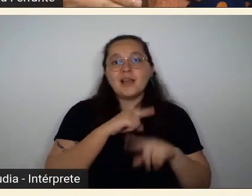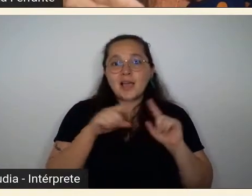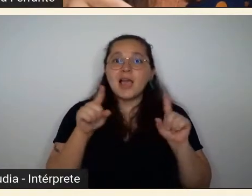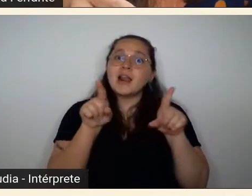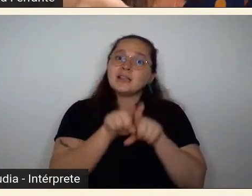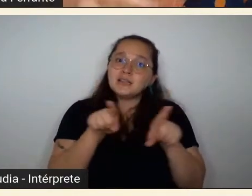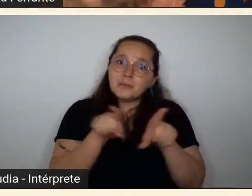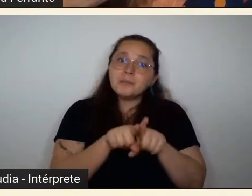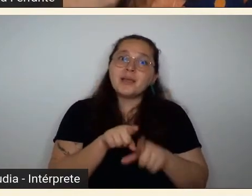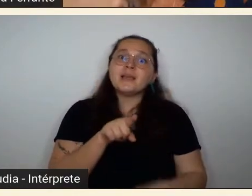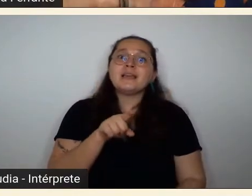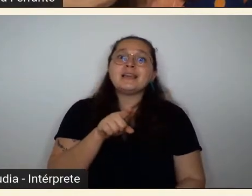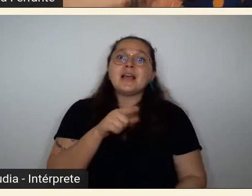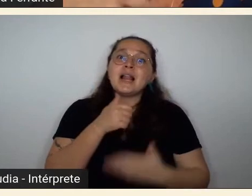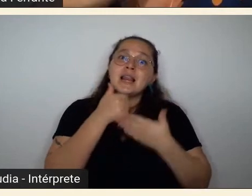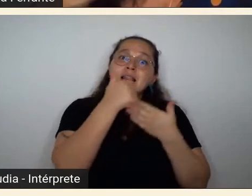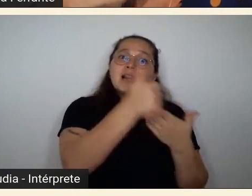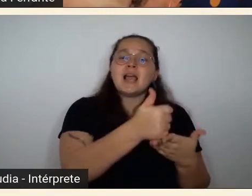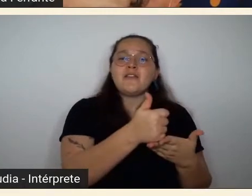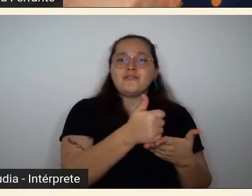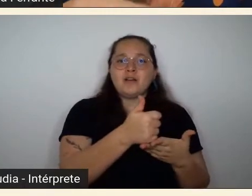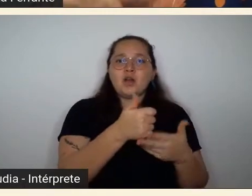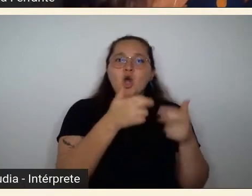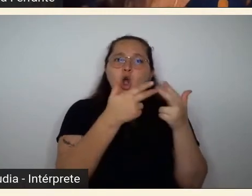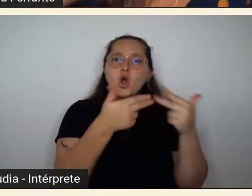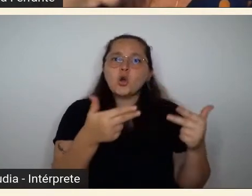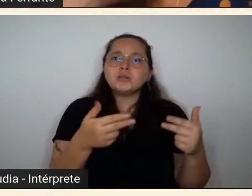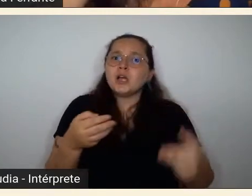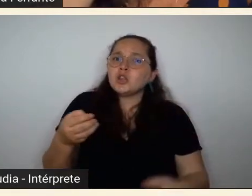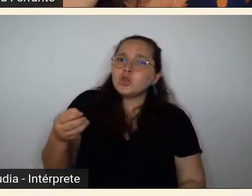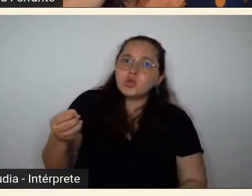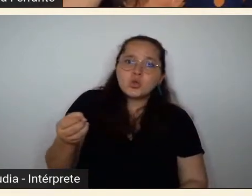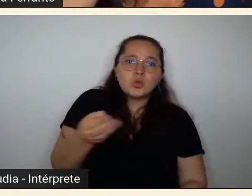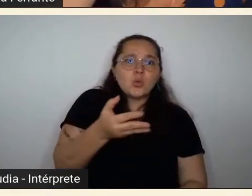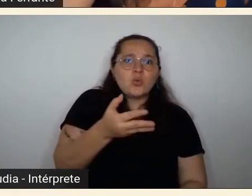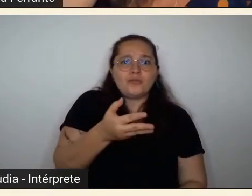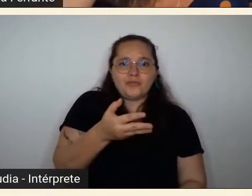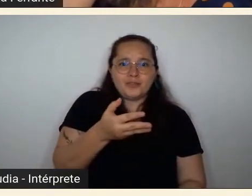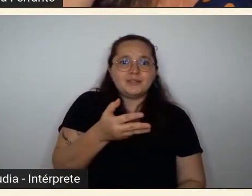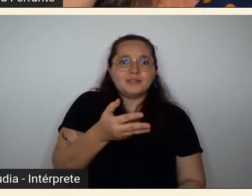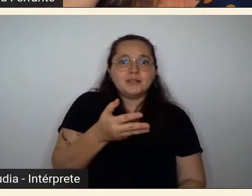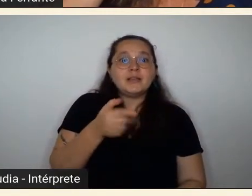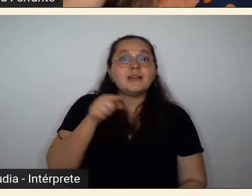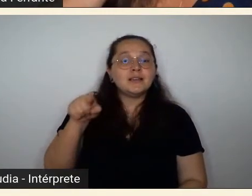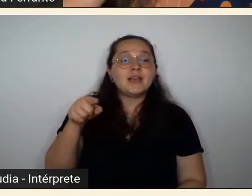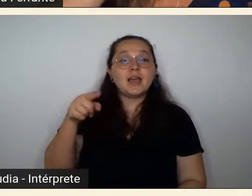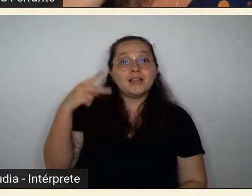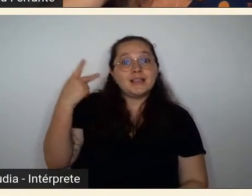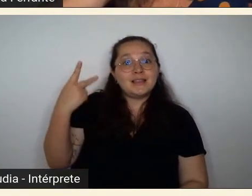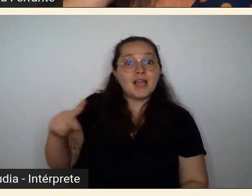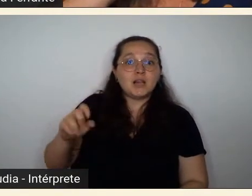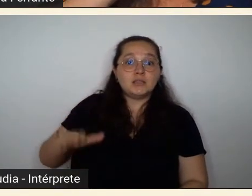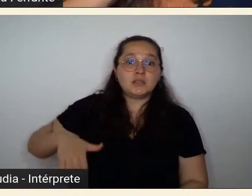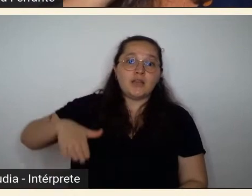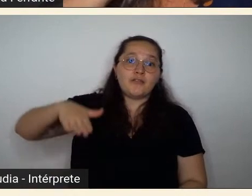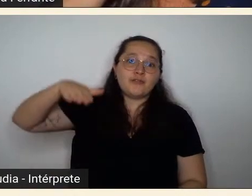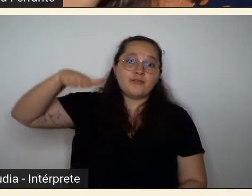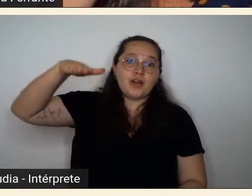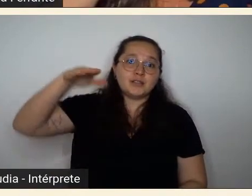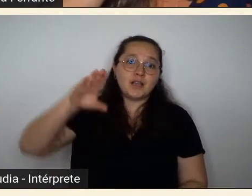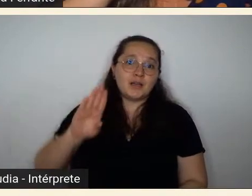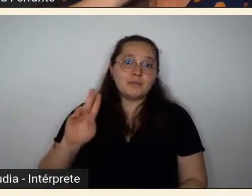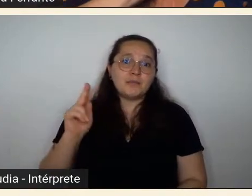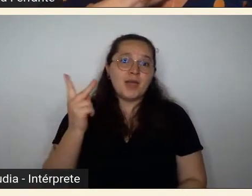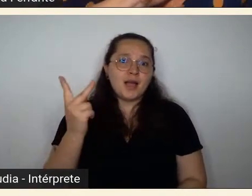para a semana da arte moderna esse algo muito novo que ela captura da sua infância em Belo Horizonte da sua convivência nas cidades